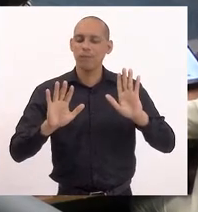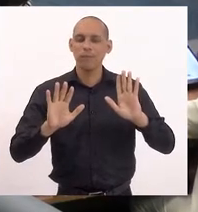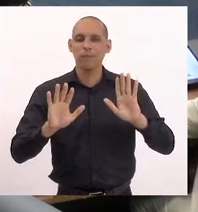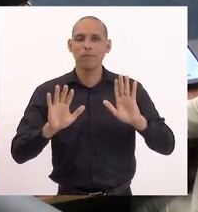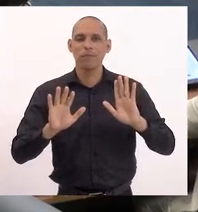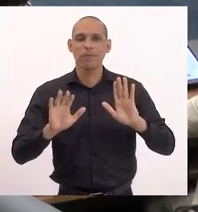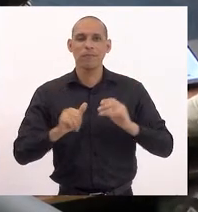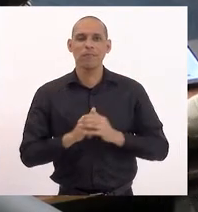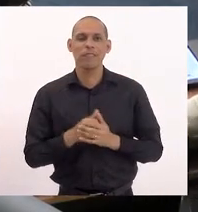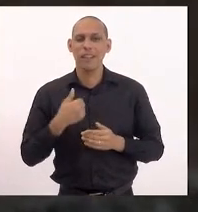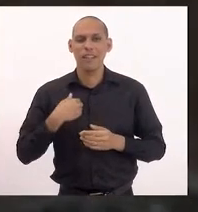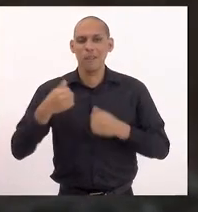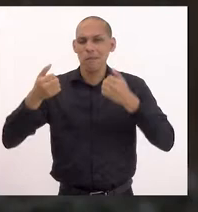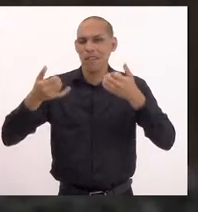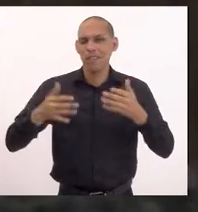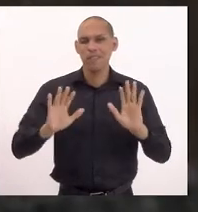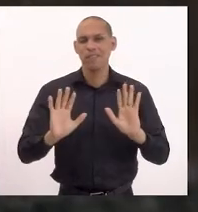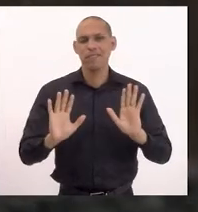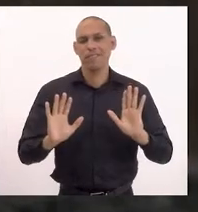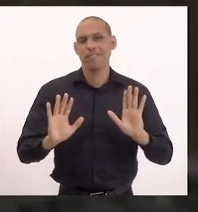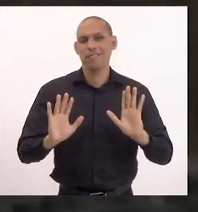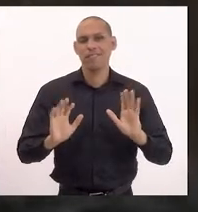eu não vou dar parecer aqui.